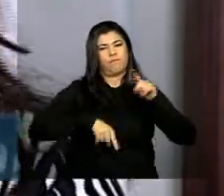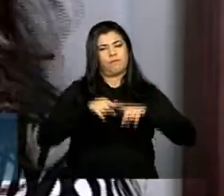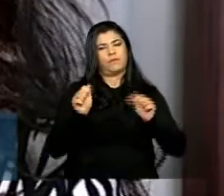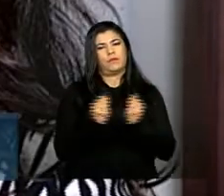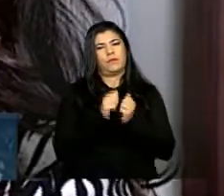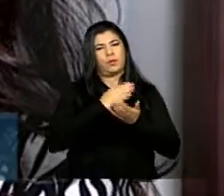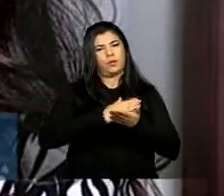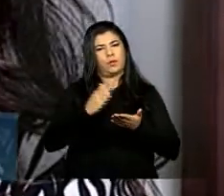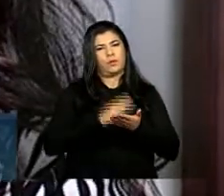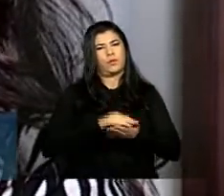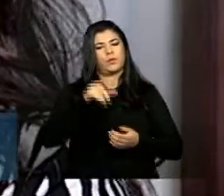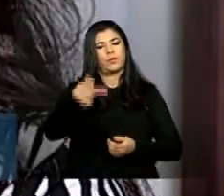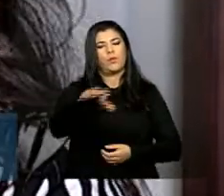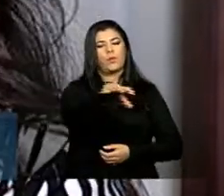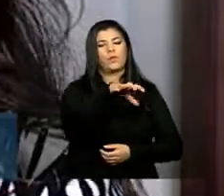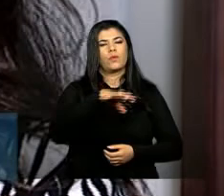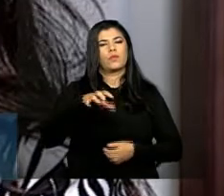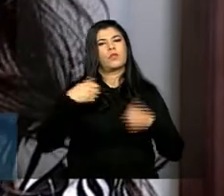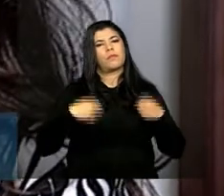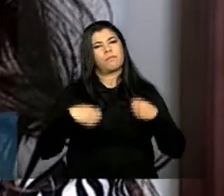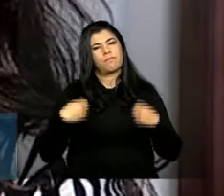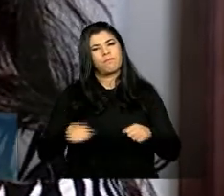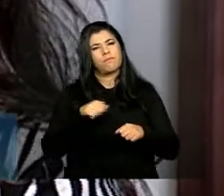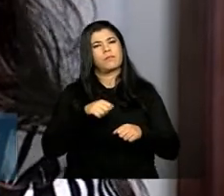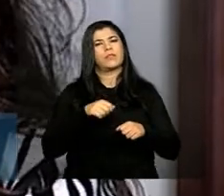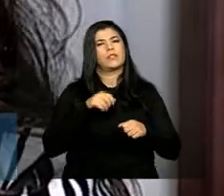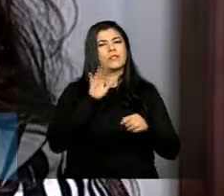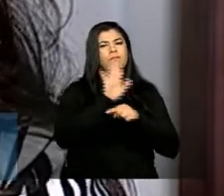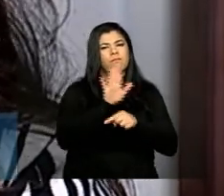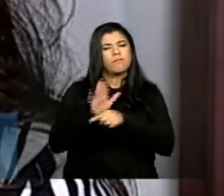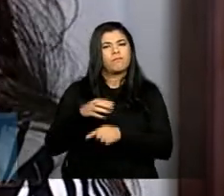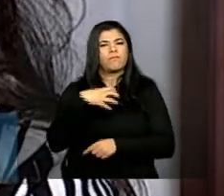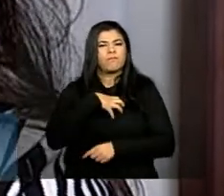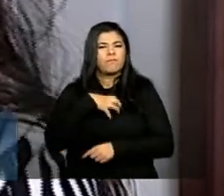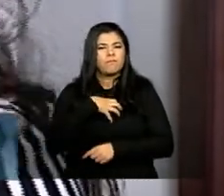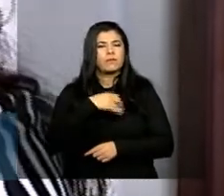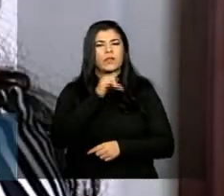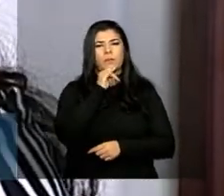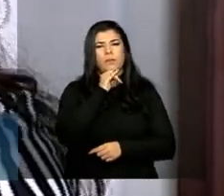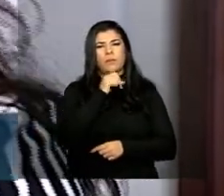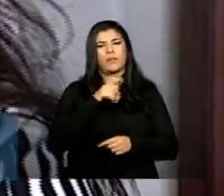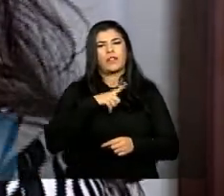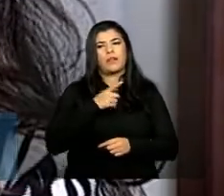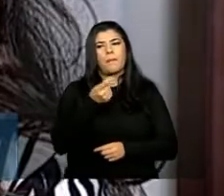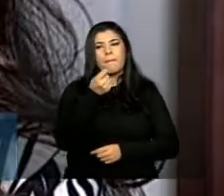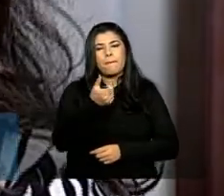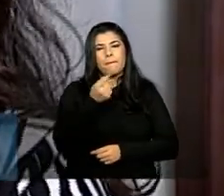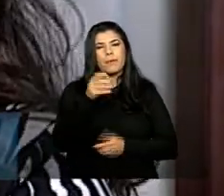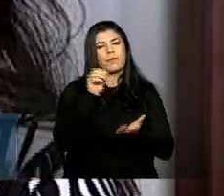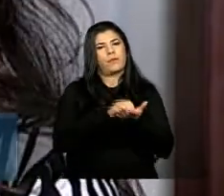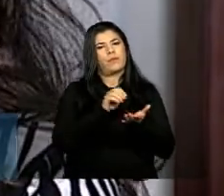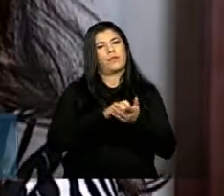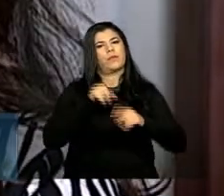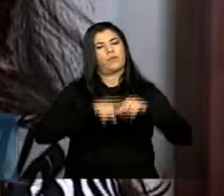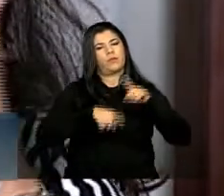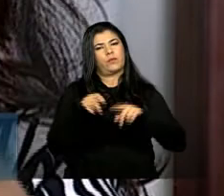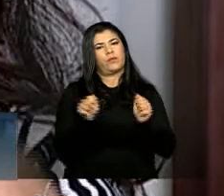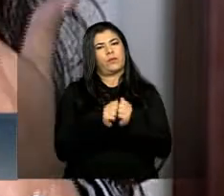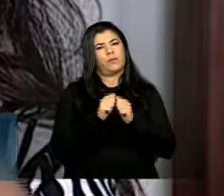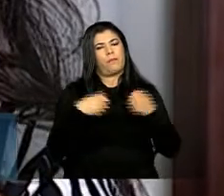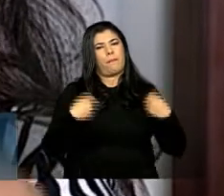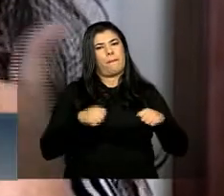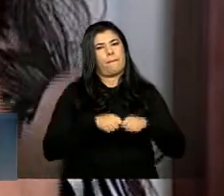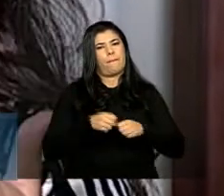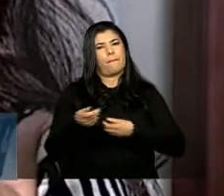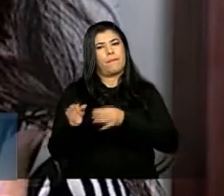começar pelos lugares mais críticos e mais sensíveis nós temos um pouco de recursos e vamos começar e buscar